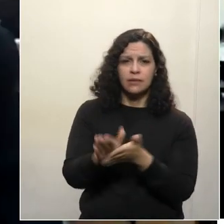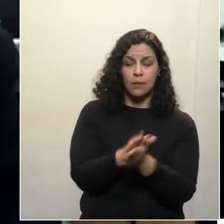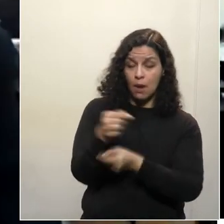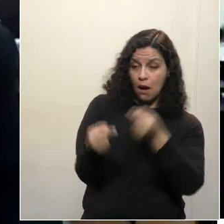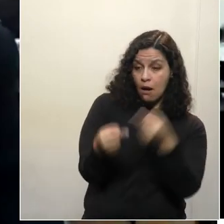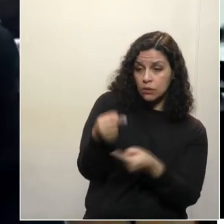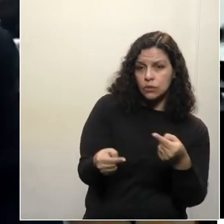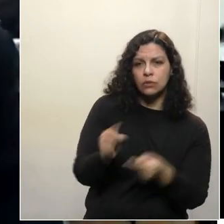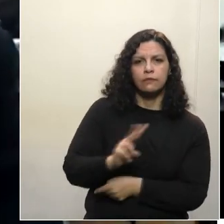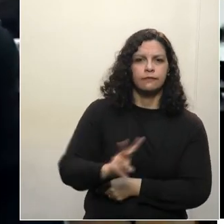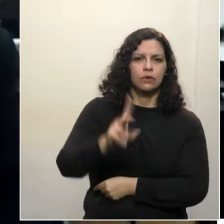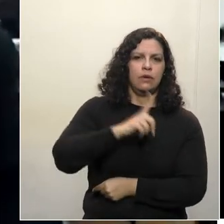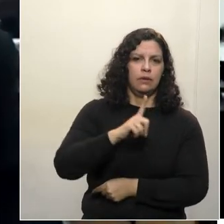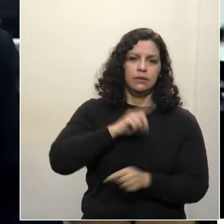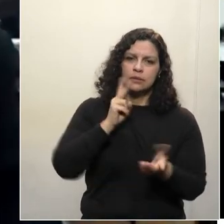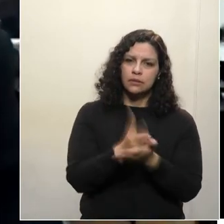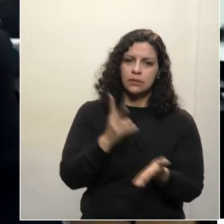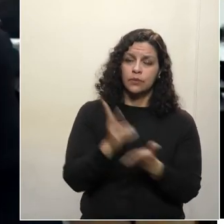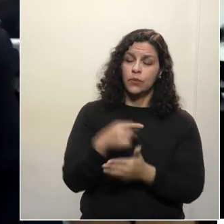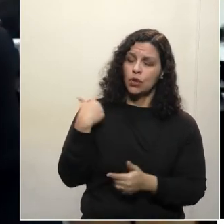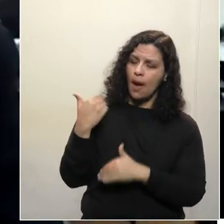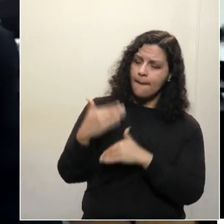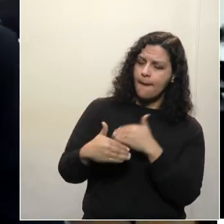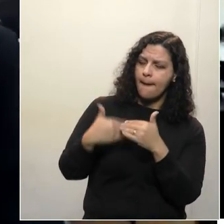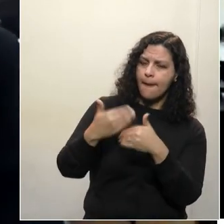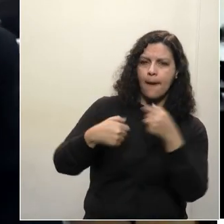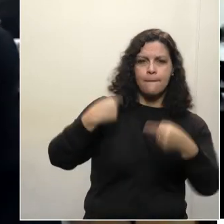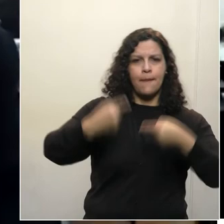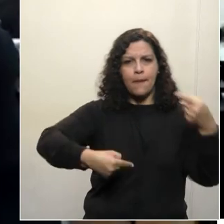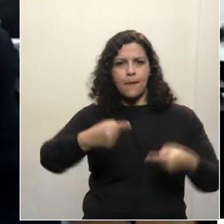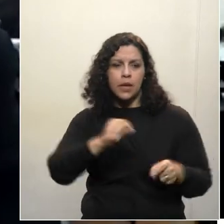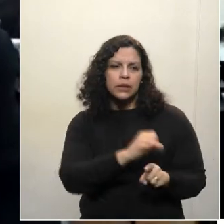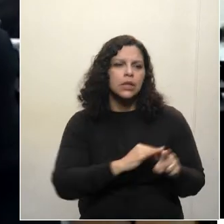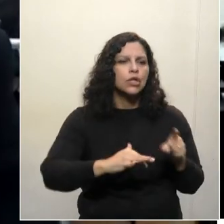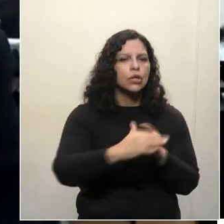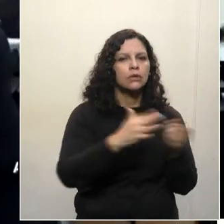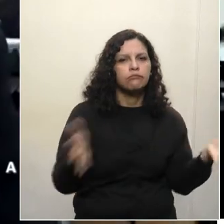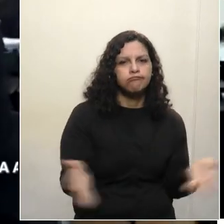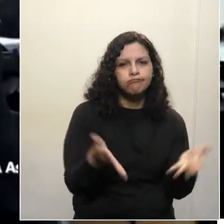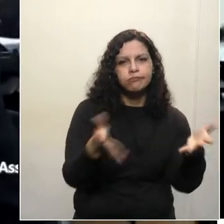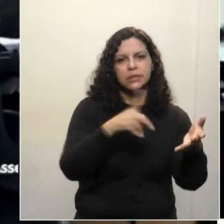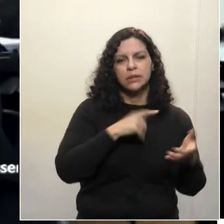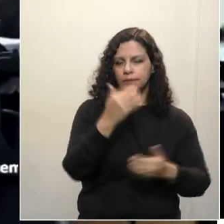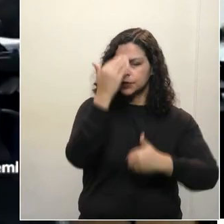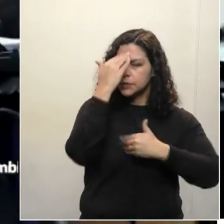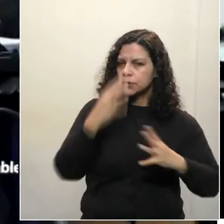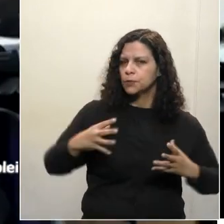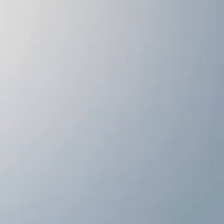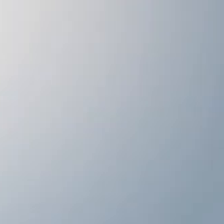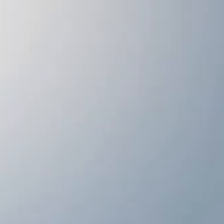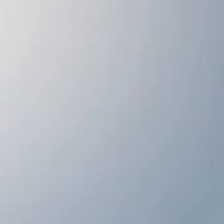debate é vencedor. Nós vamos construir o debate, sim, e quem ganha conheça a sociedade. Tenho certeza. Muito obrigado.